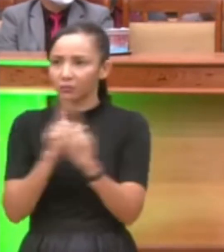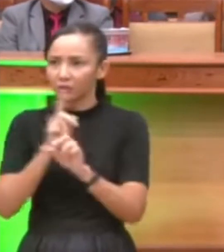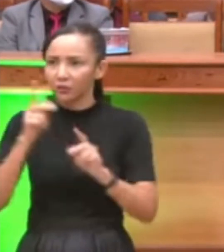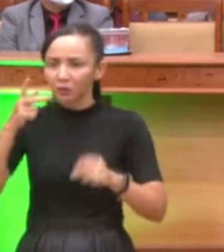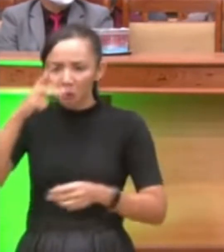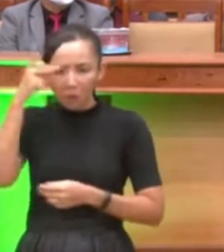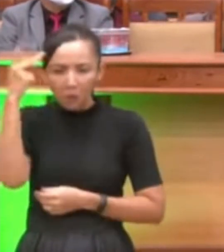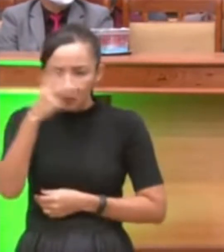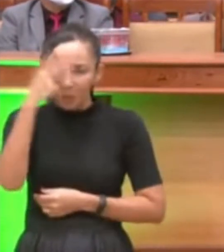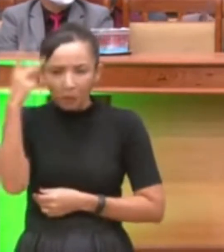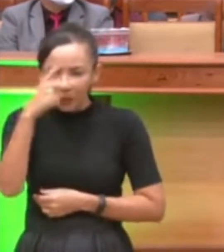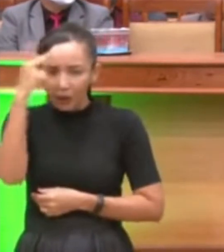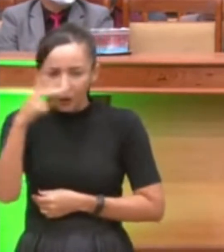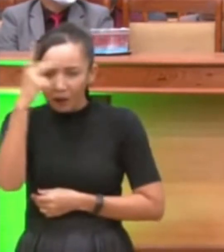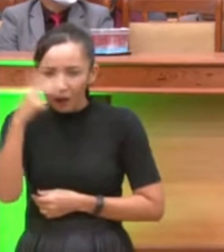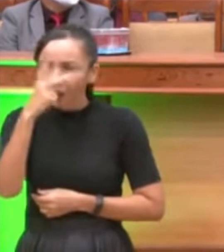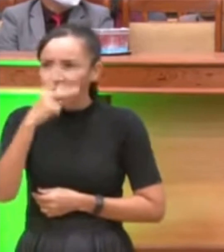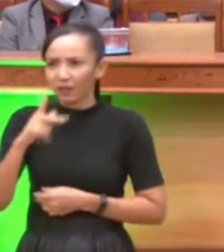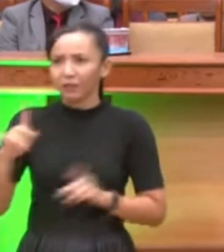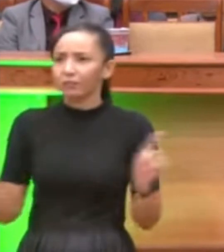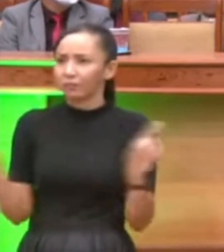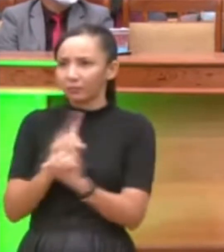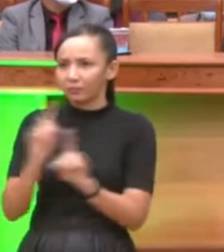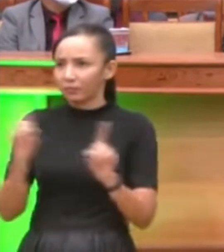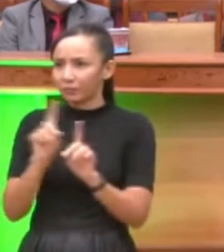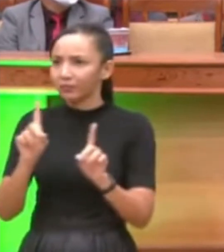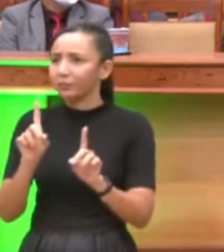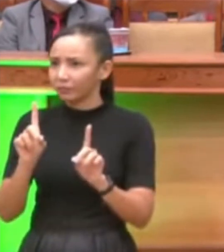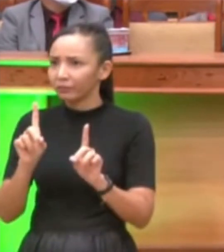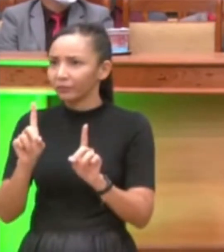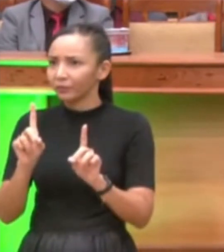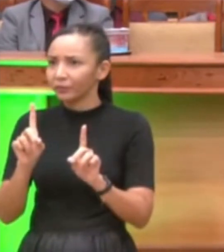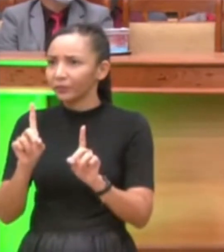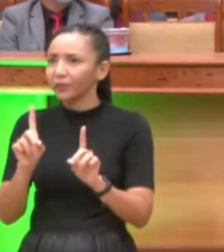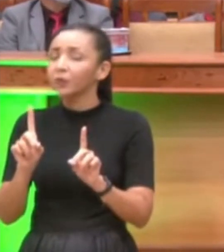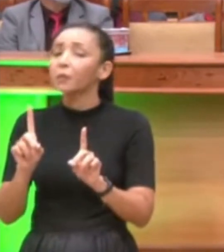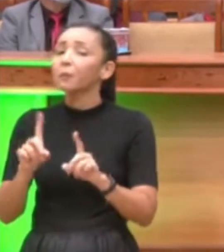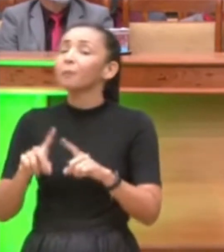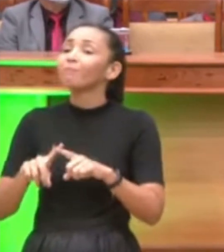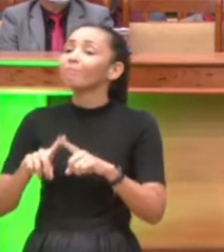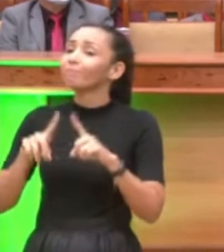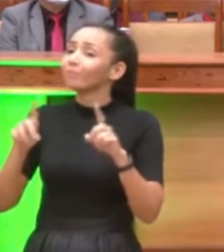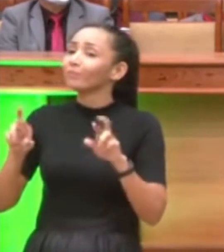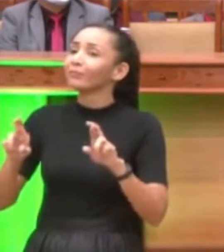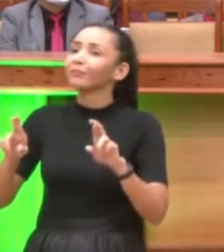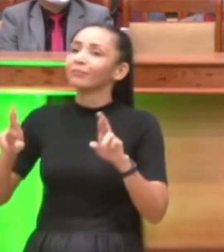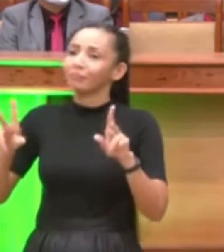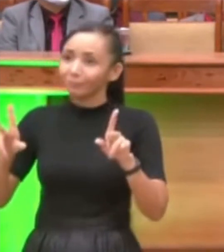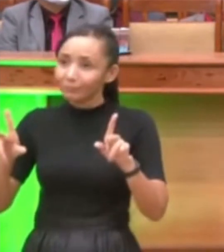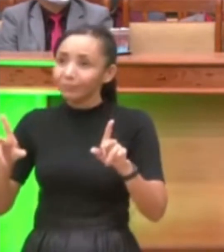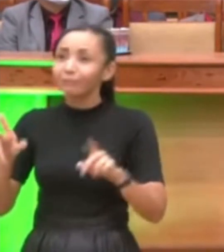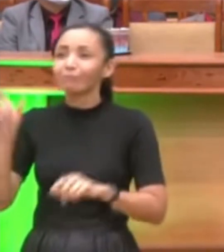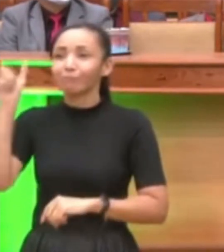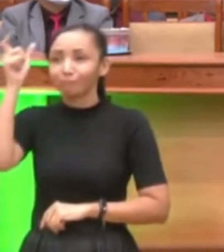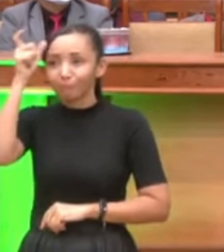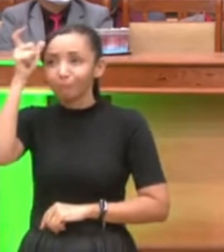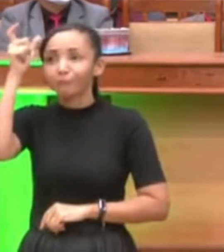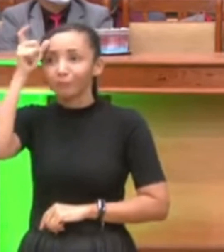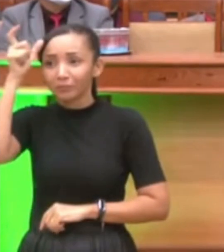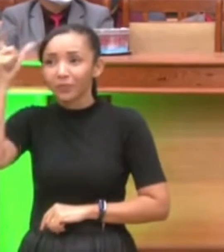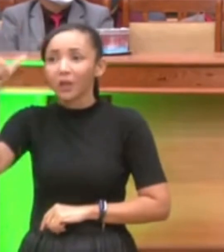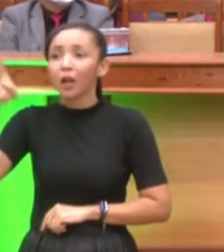desprezamos a psiquiatria agora isso aí é o campo da ciência nós estamos tratando aqui é que o diabo ele tem uma luta